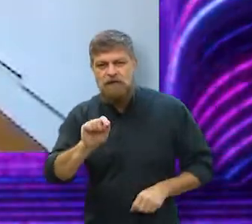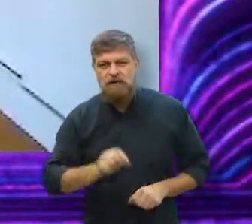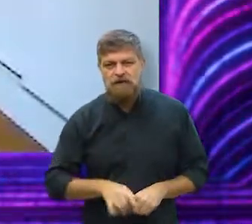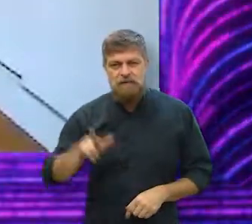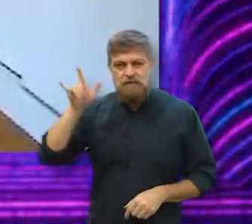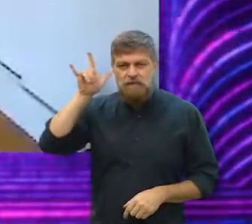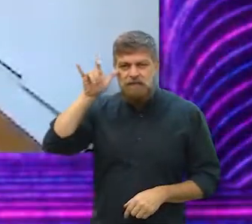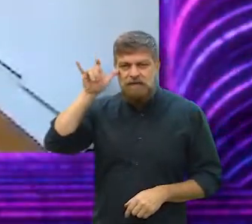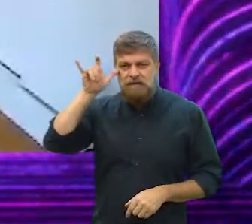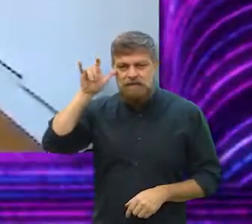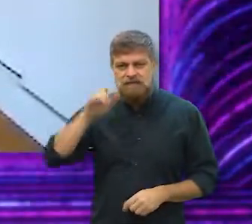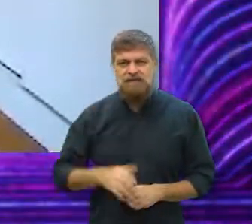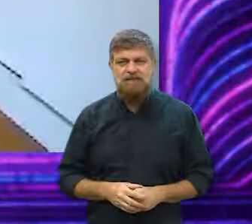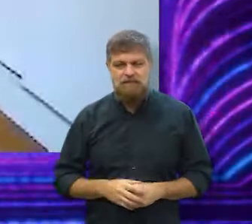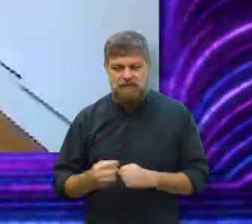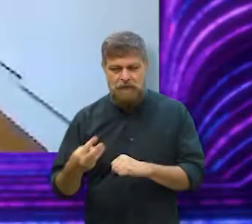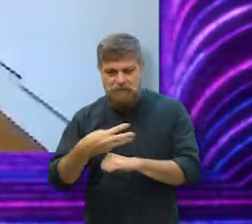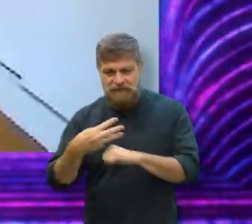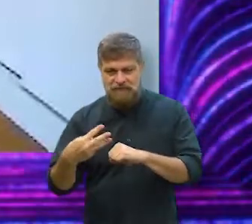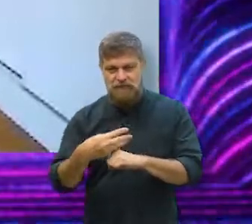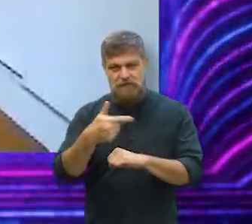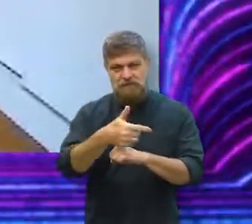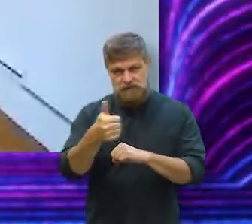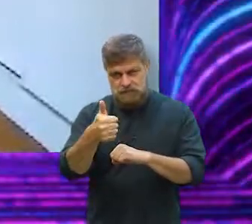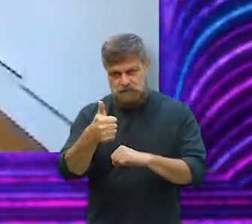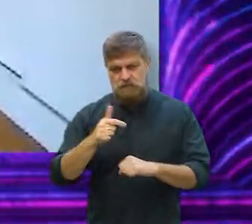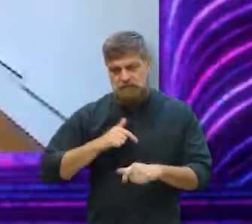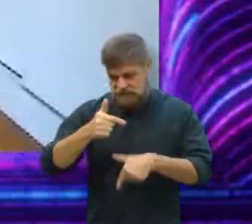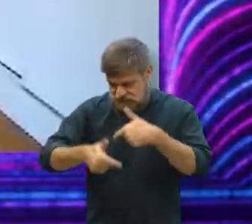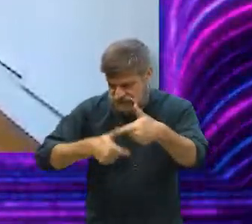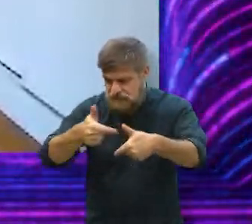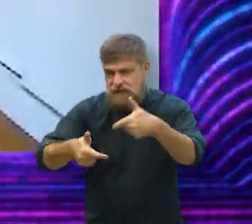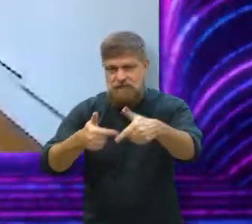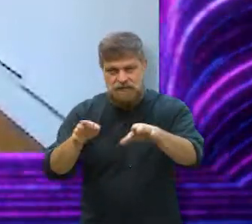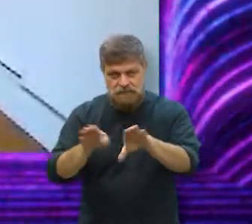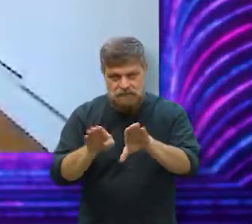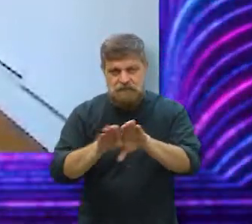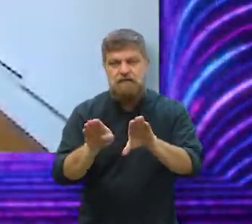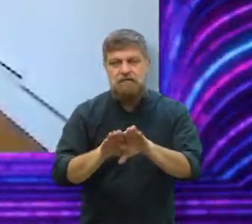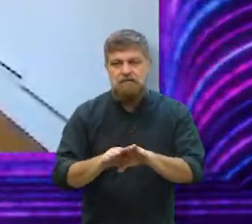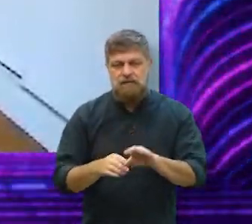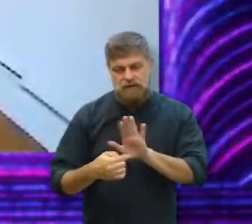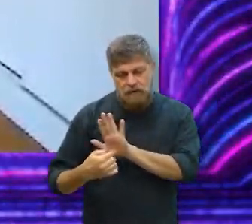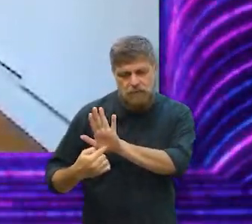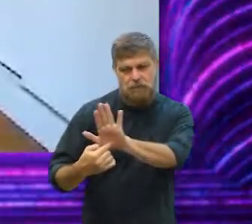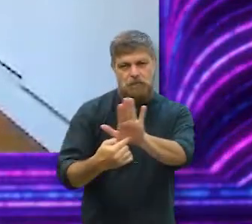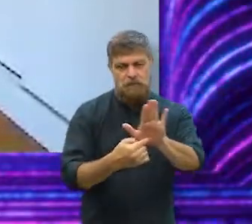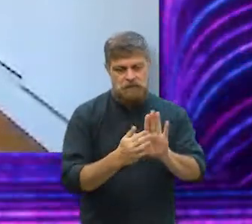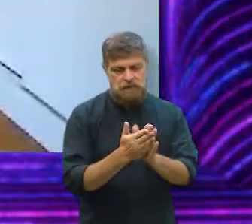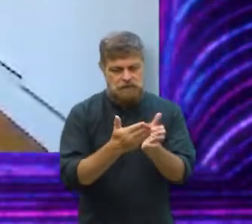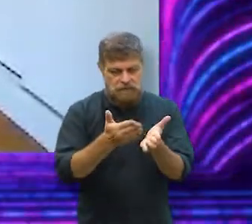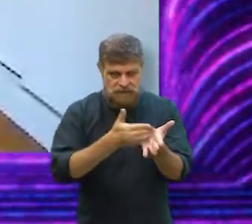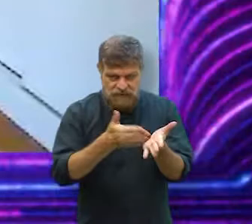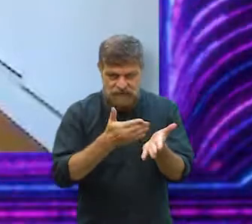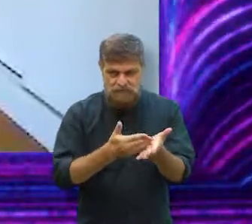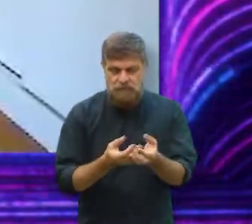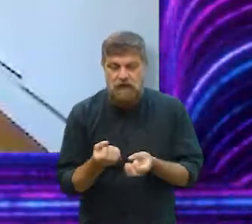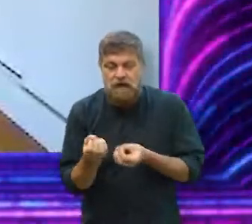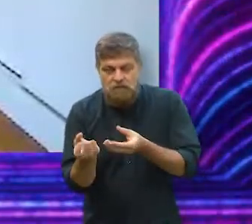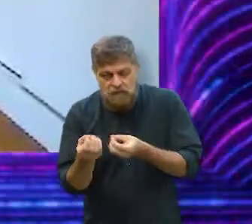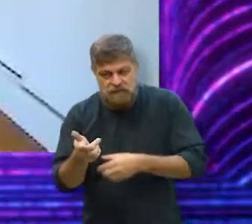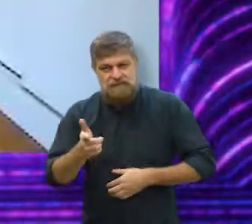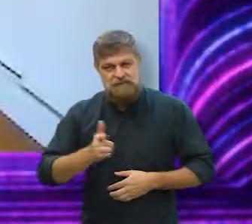o Instagram da Plataforma 21, que é a editora, a plataforma está trabalhando muito Medley, falando bastante sobre o livro, então lá tem bastante